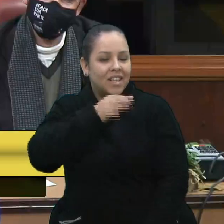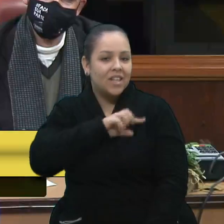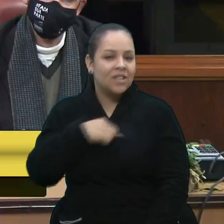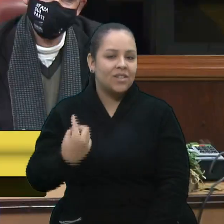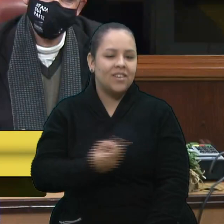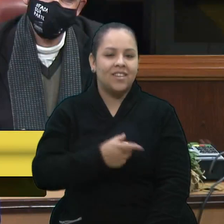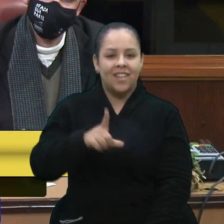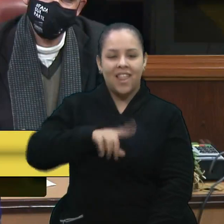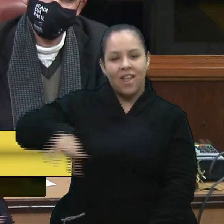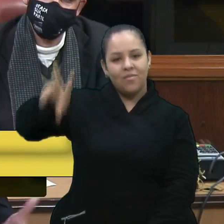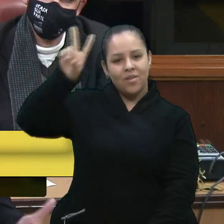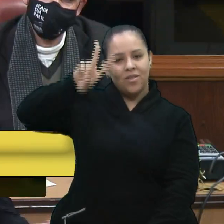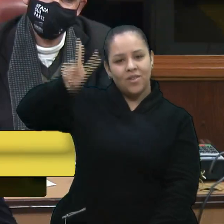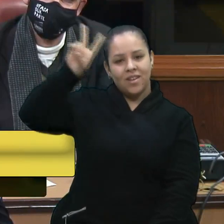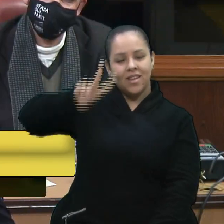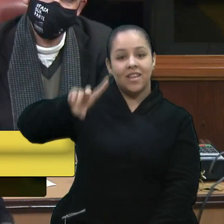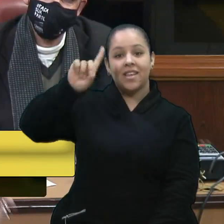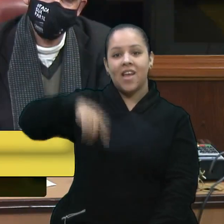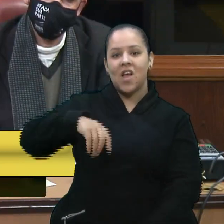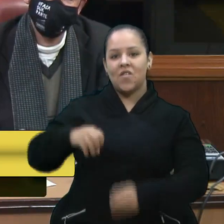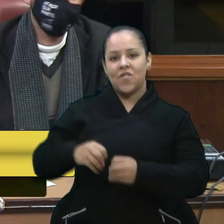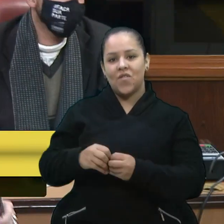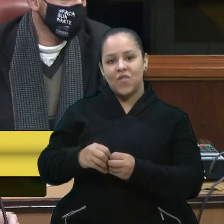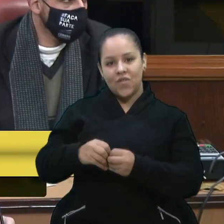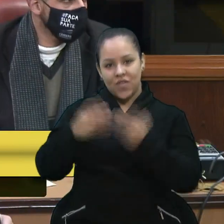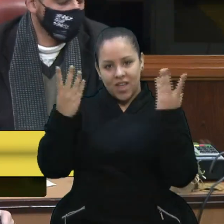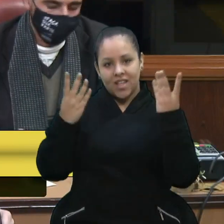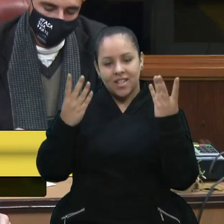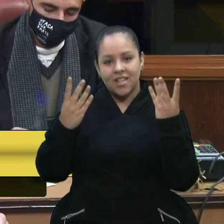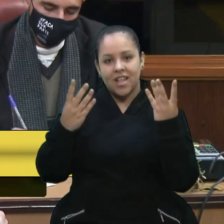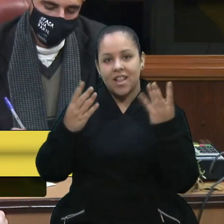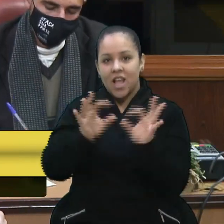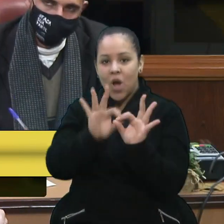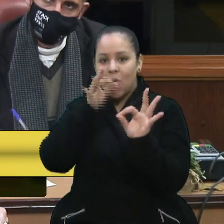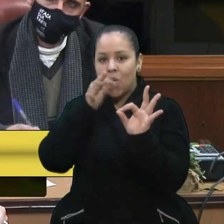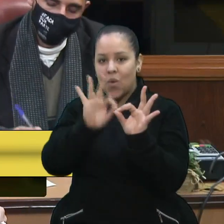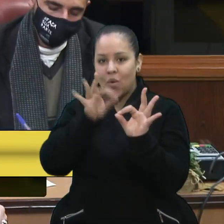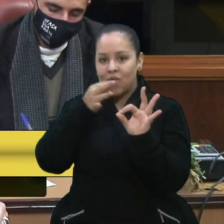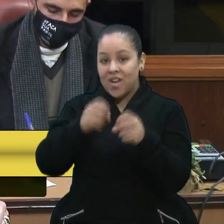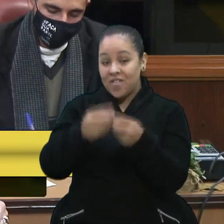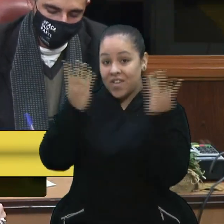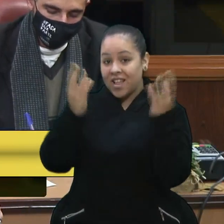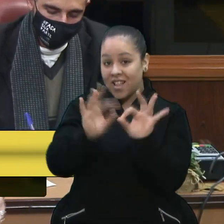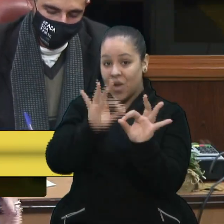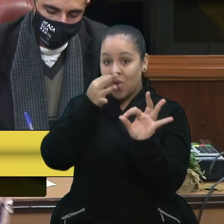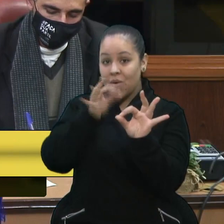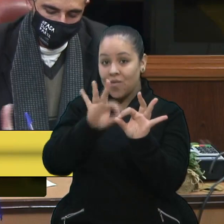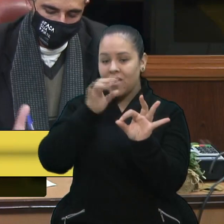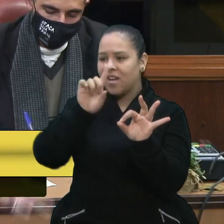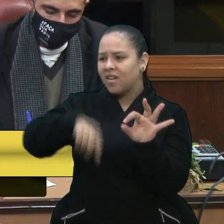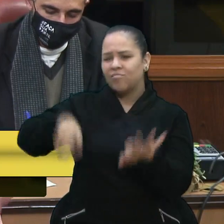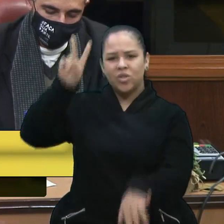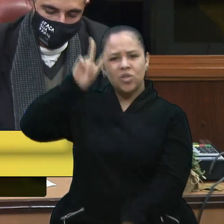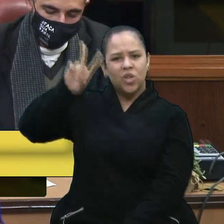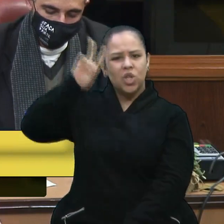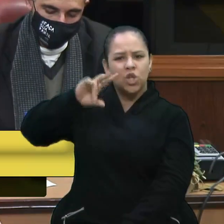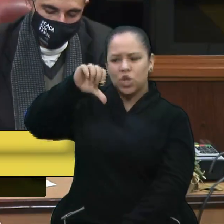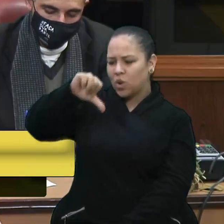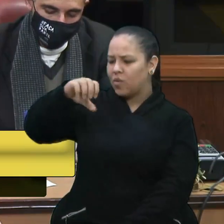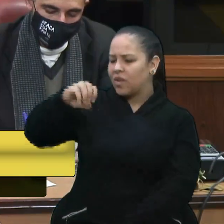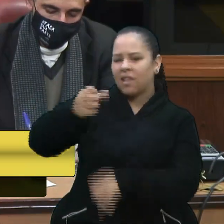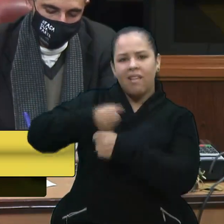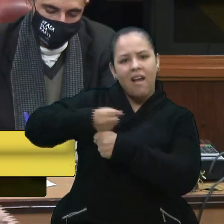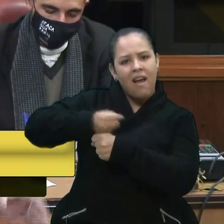história que é a Festa Nacional da Uva. A Festa Nacional da Uva é uma história de mais de 90 anos de